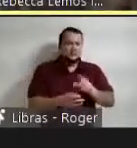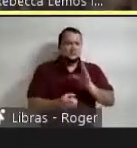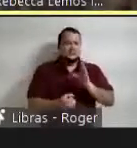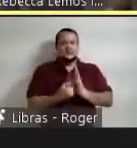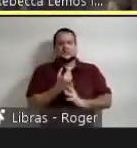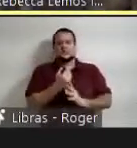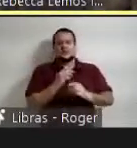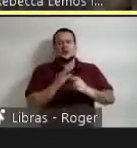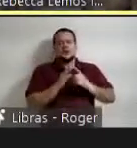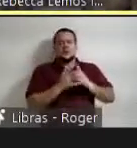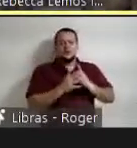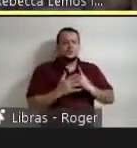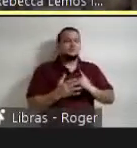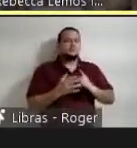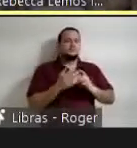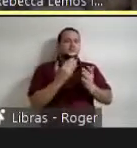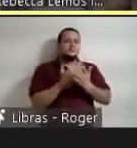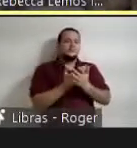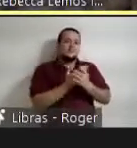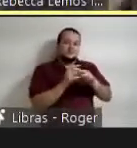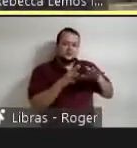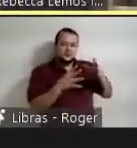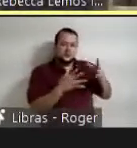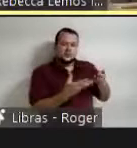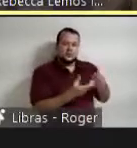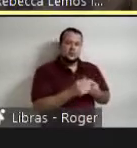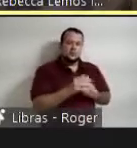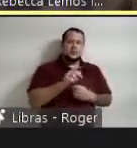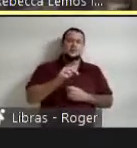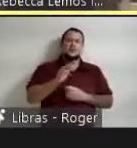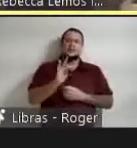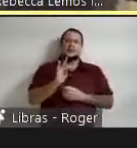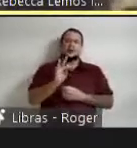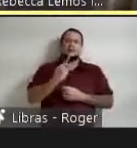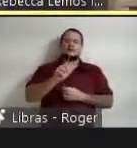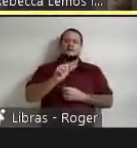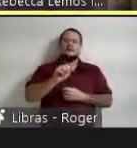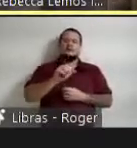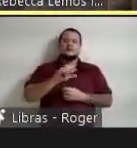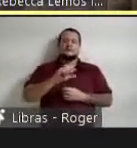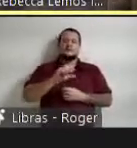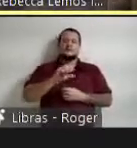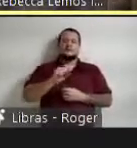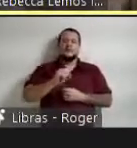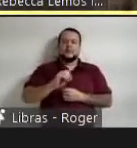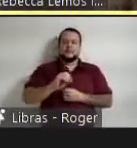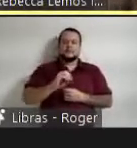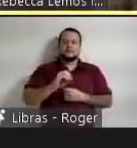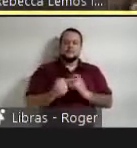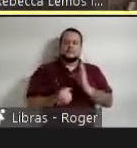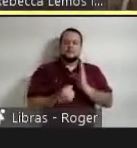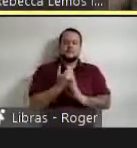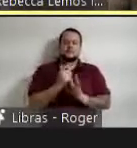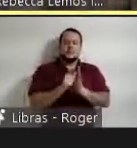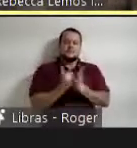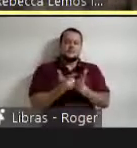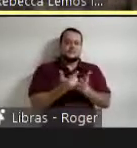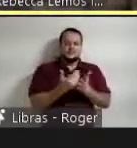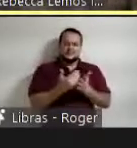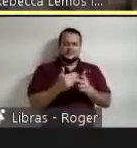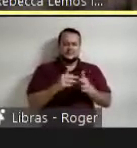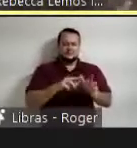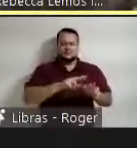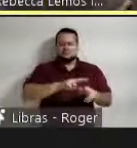globais na Flaxo que é para publicação de livros de todas as áreas mas com circulação na América